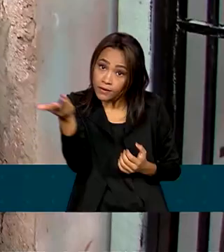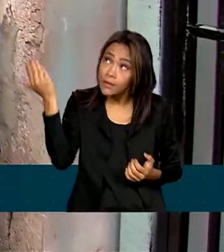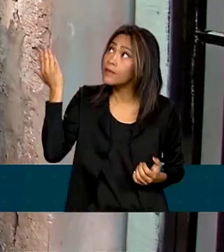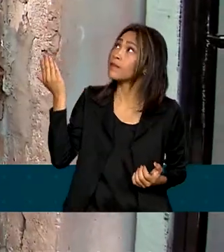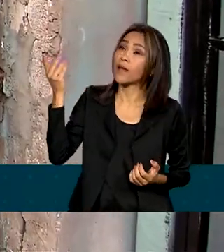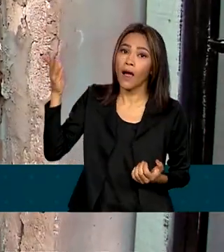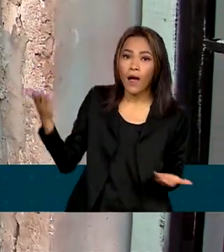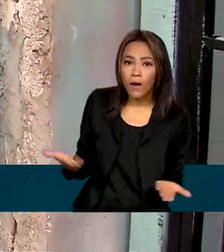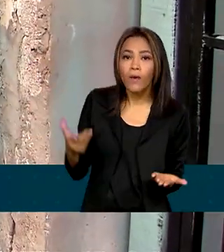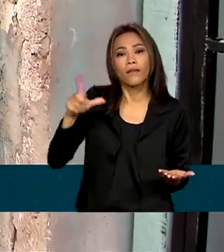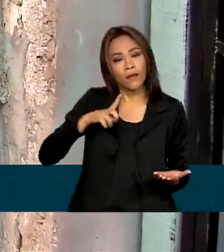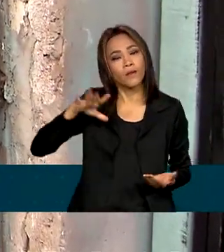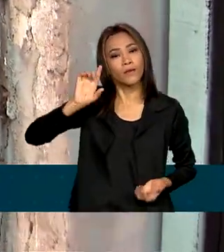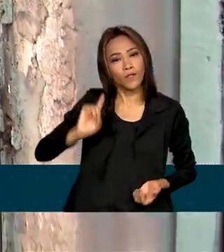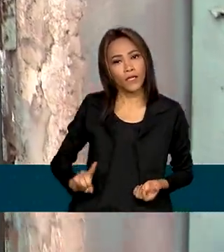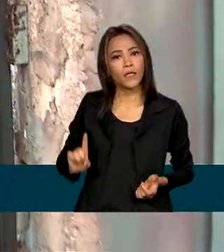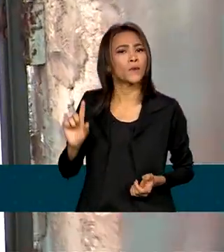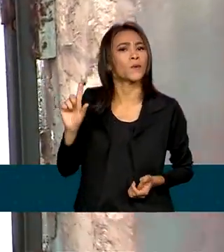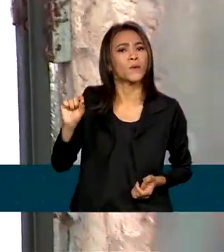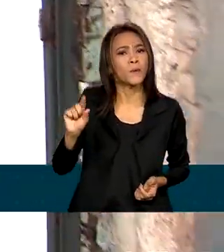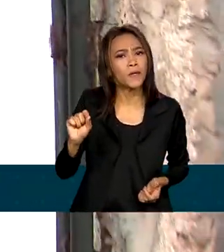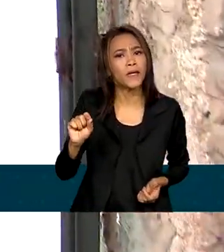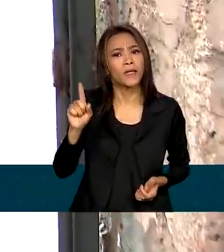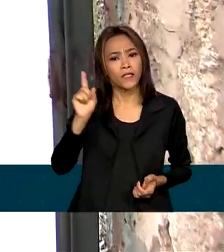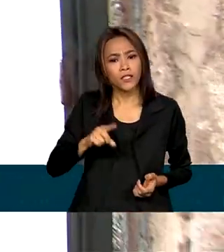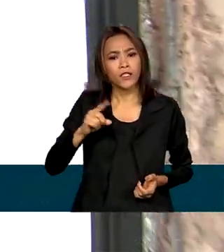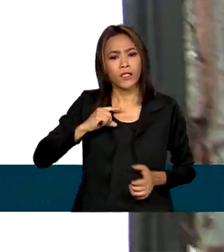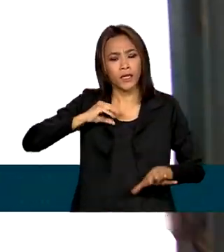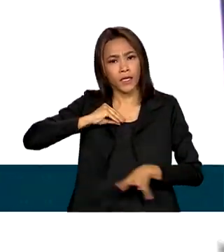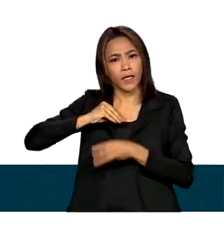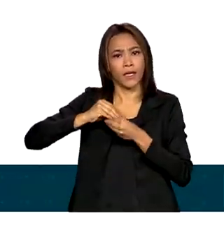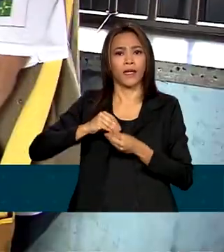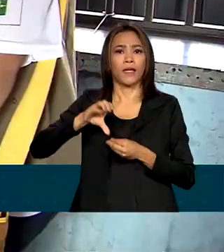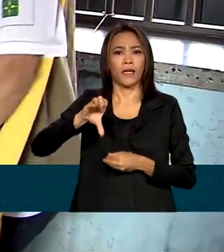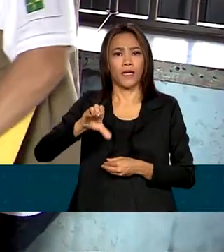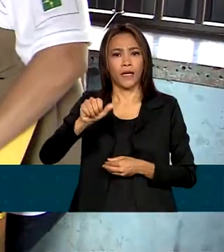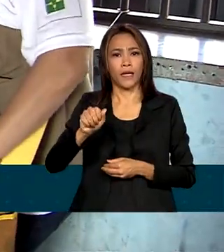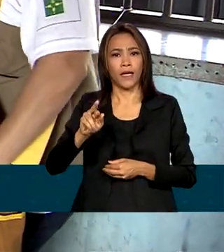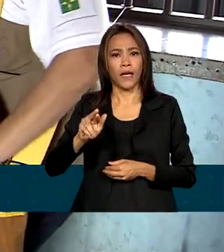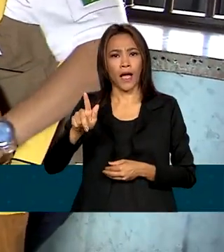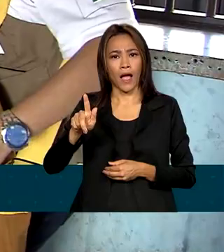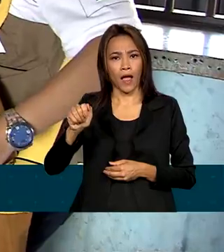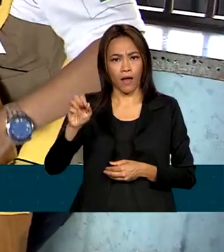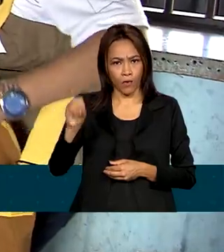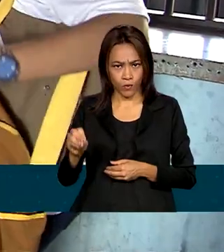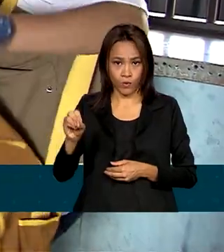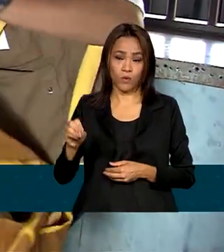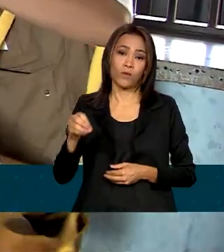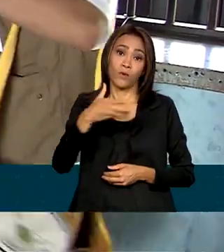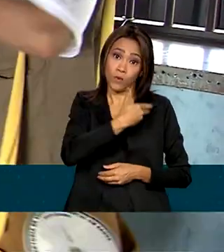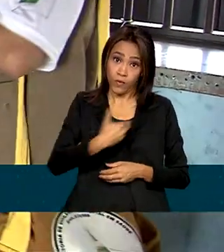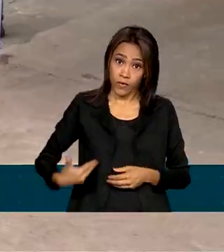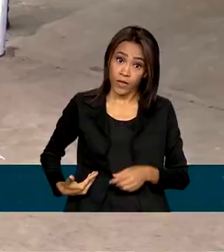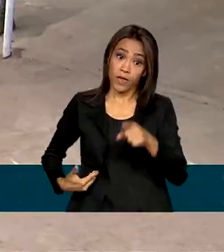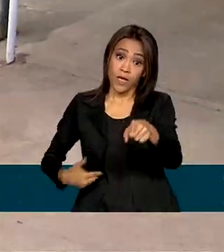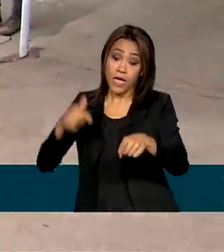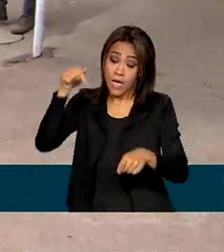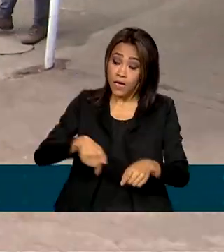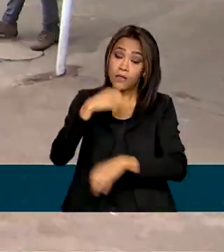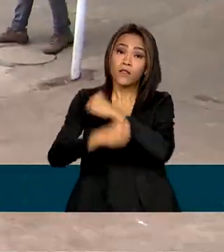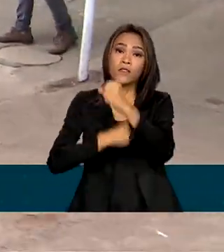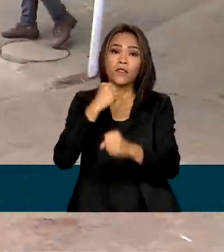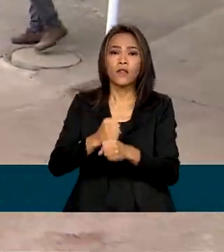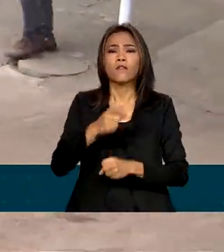passam a ter o direito, por exemplo, de acumular cargos públicos. Segundo o governo, para este ano está prevista a